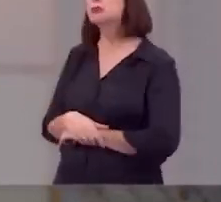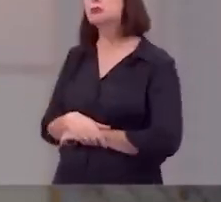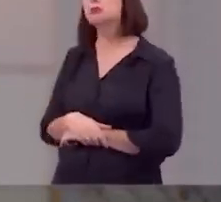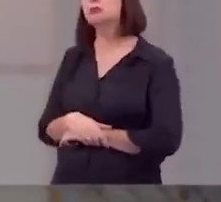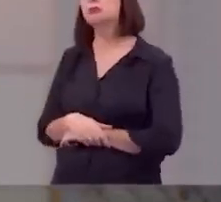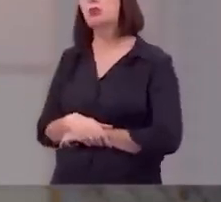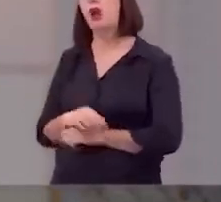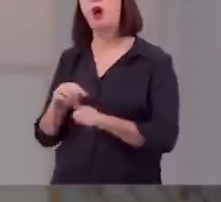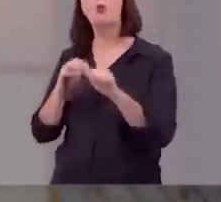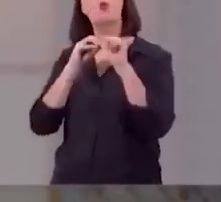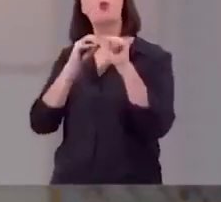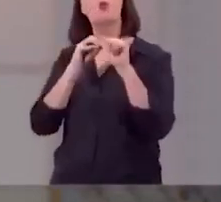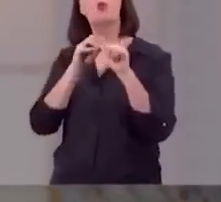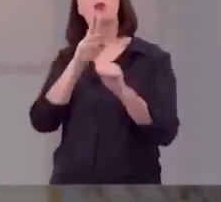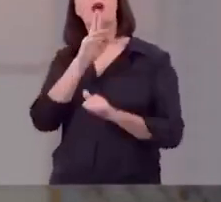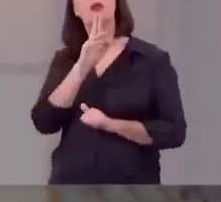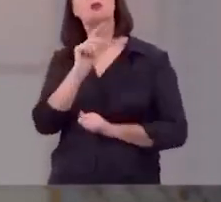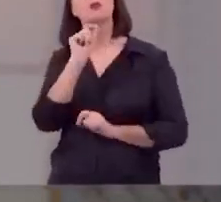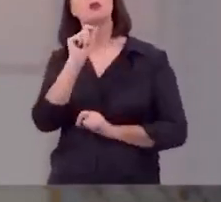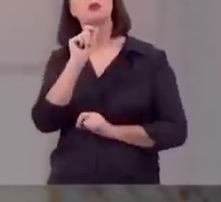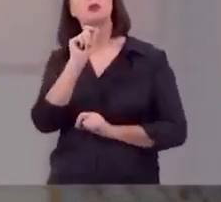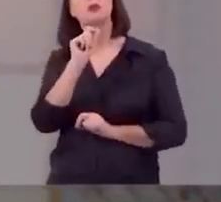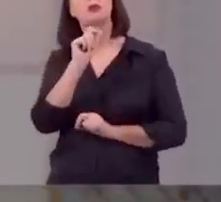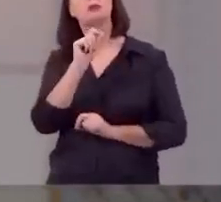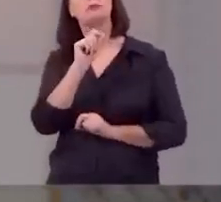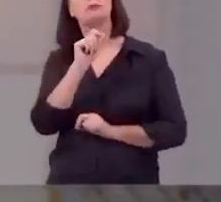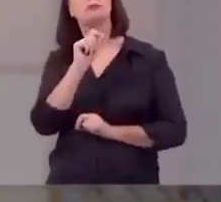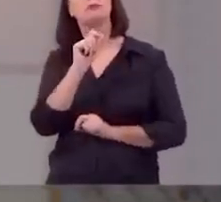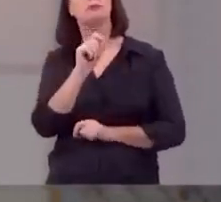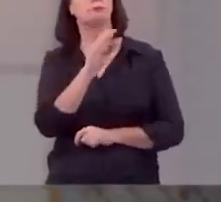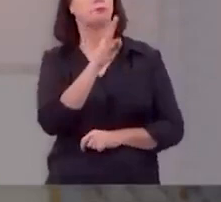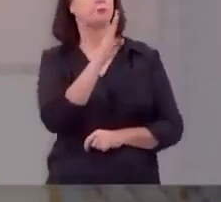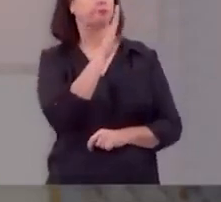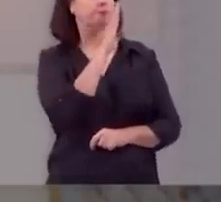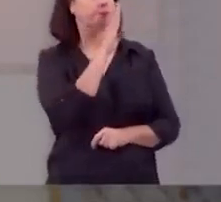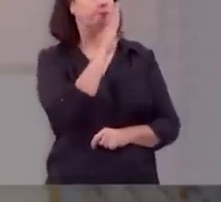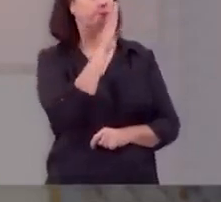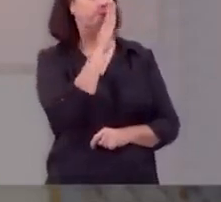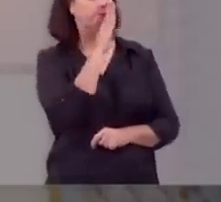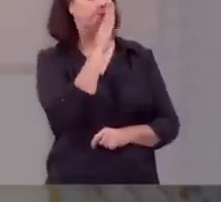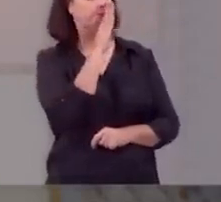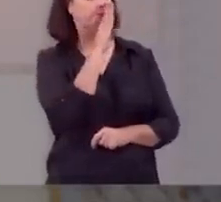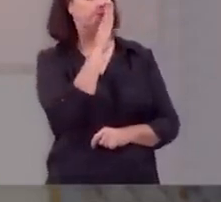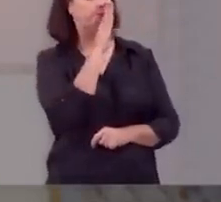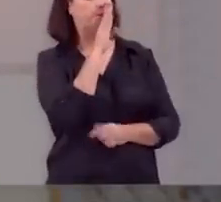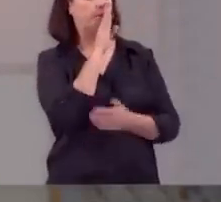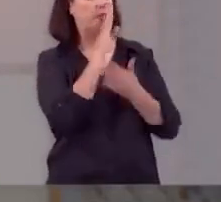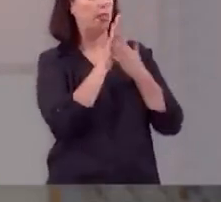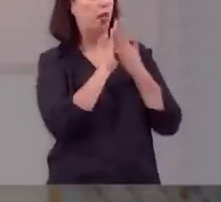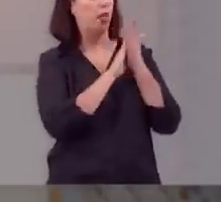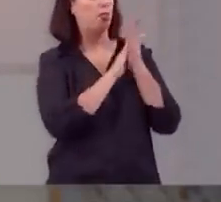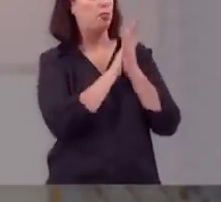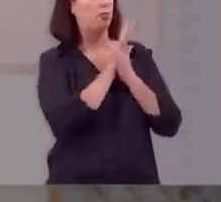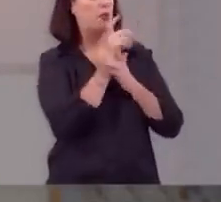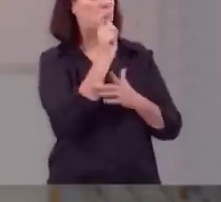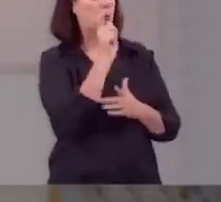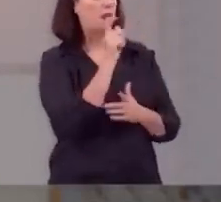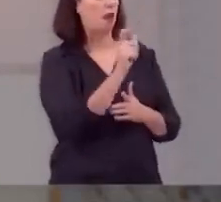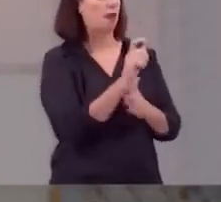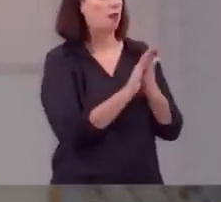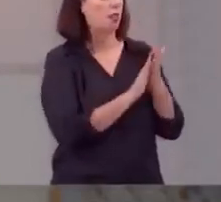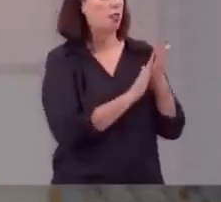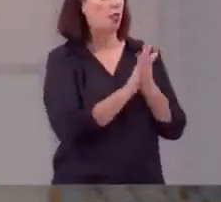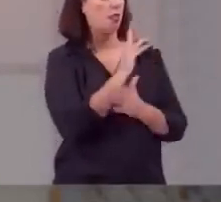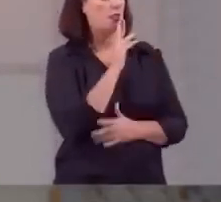a única resposta que ele encontrou foi o silêncio de Deus nenhuma palavra nenhuma